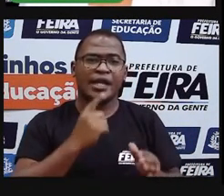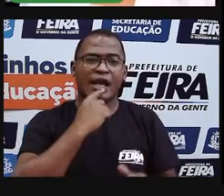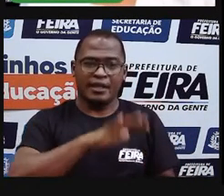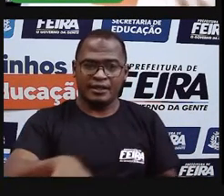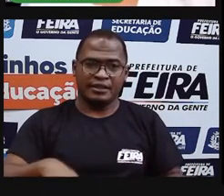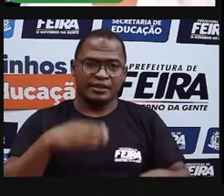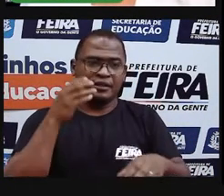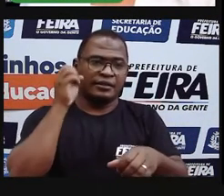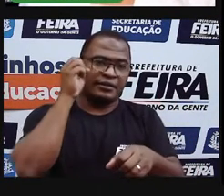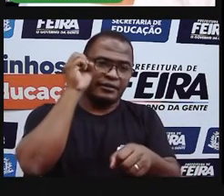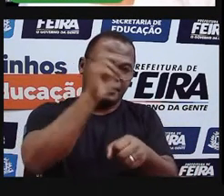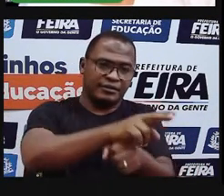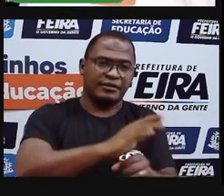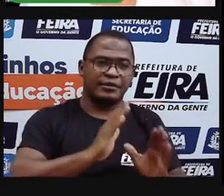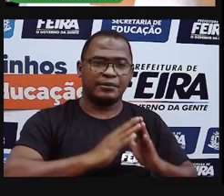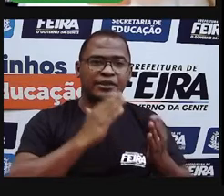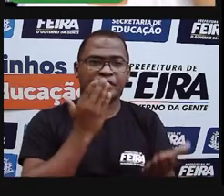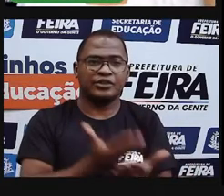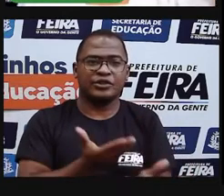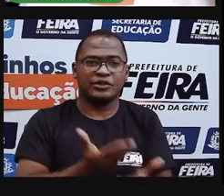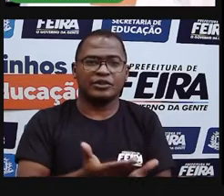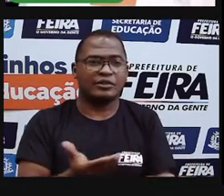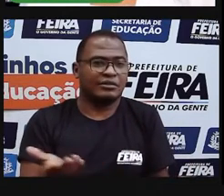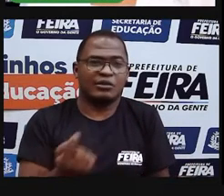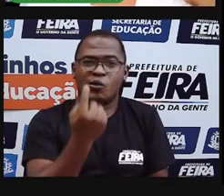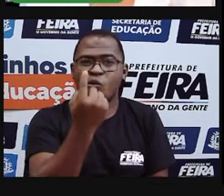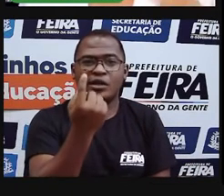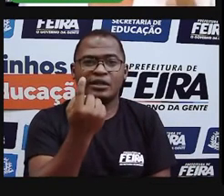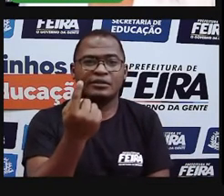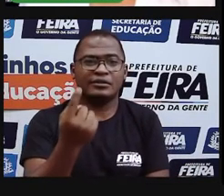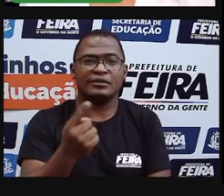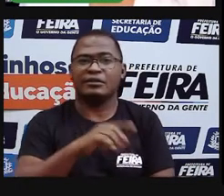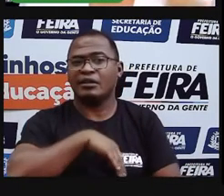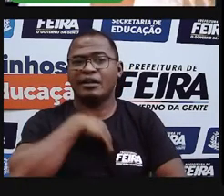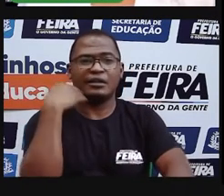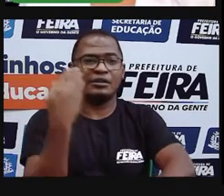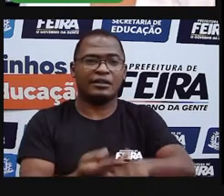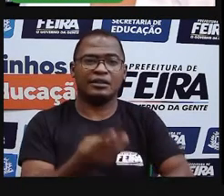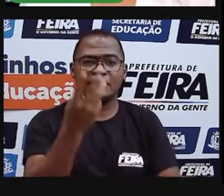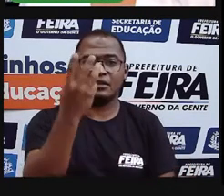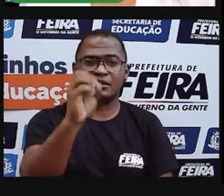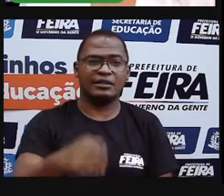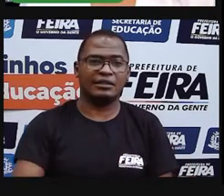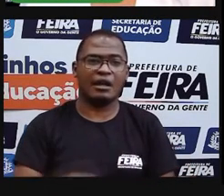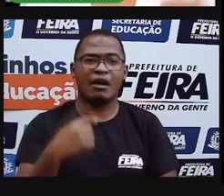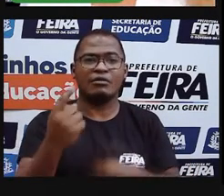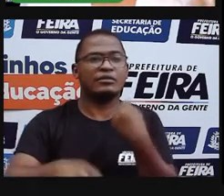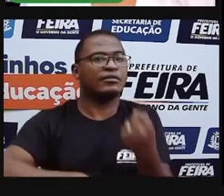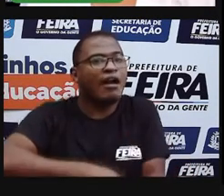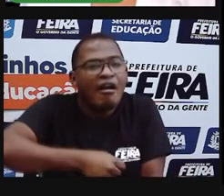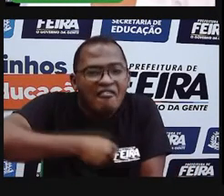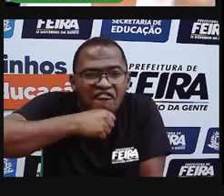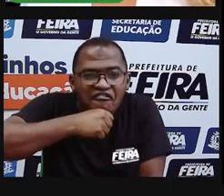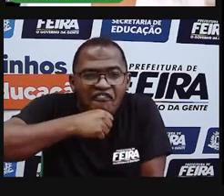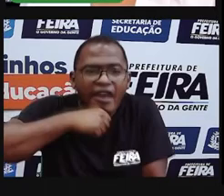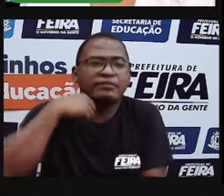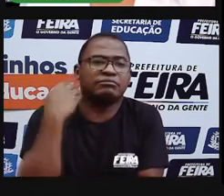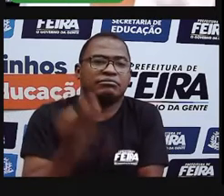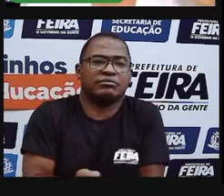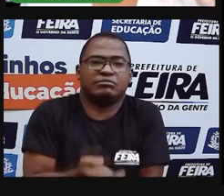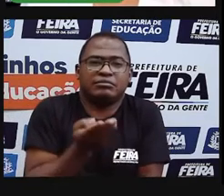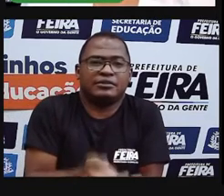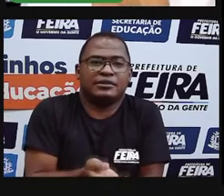anos, né? Na creche, e vai até seus 30, 35, e tem gente que nunca para de estudar, que sempre está fazendo uma